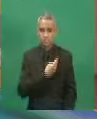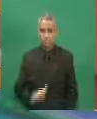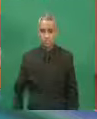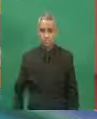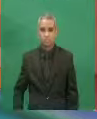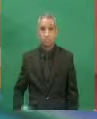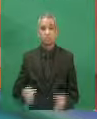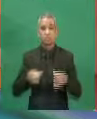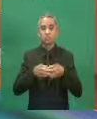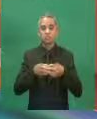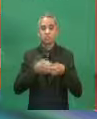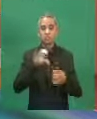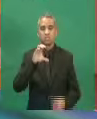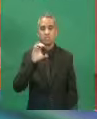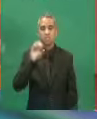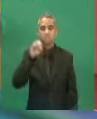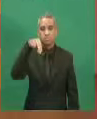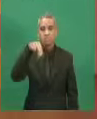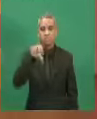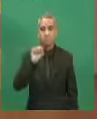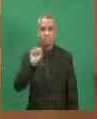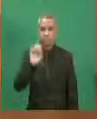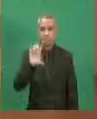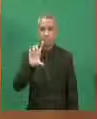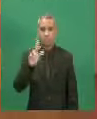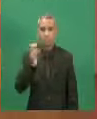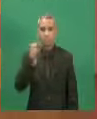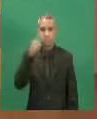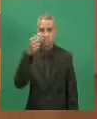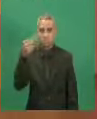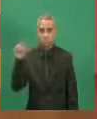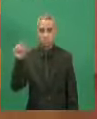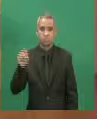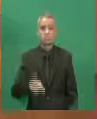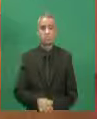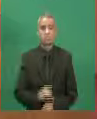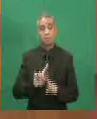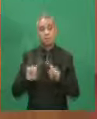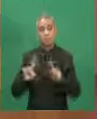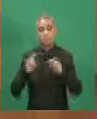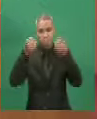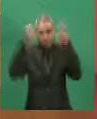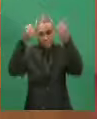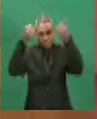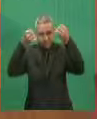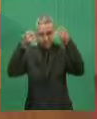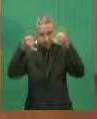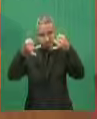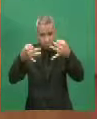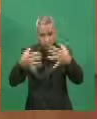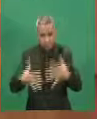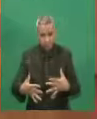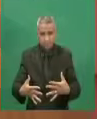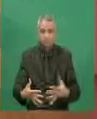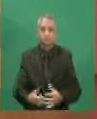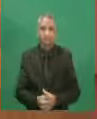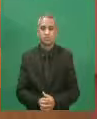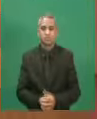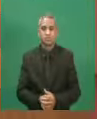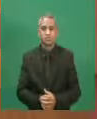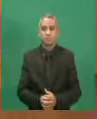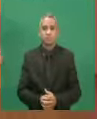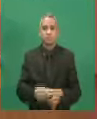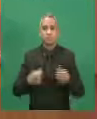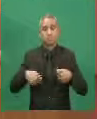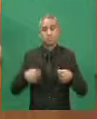Mas, para esclarecer e para não deixar passar como verdade algo que